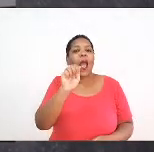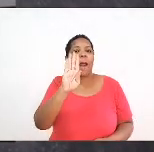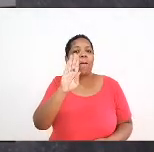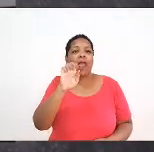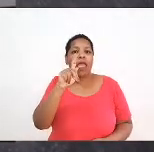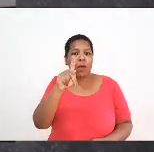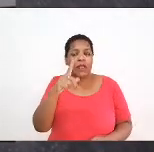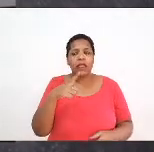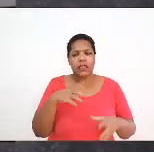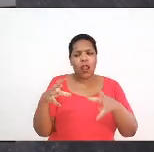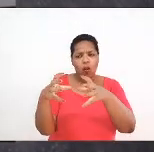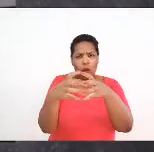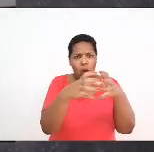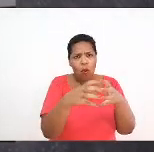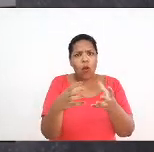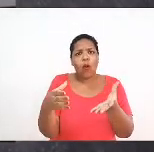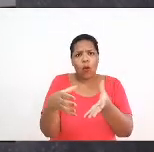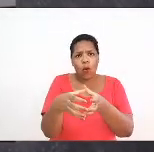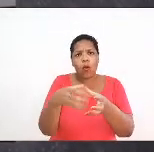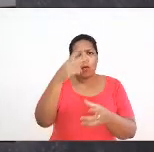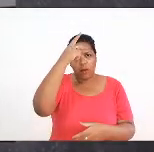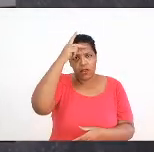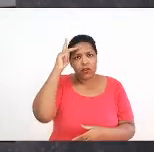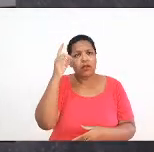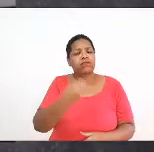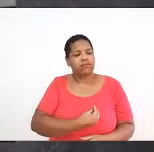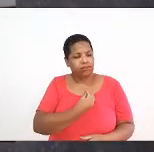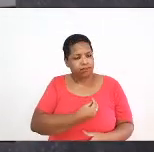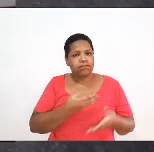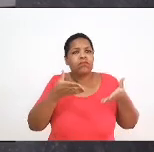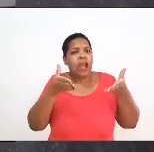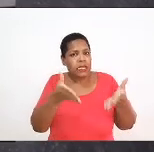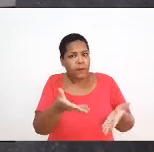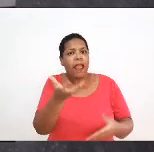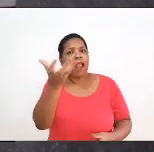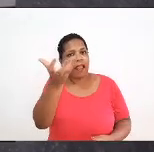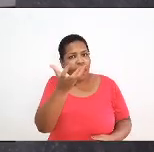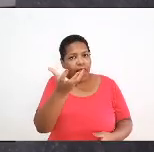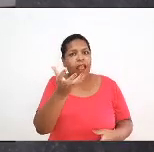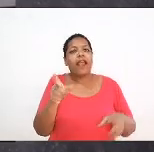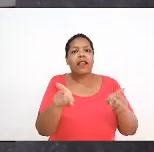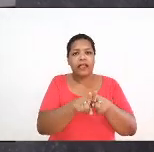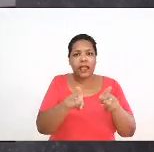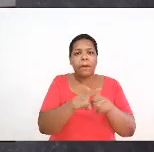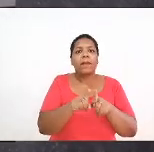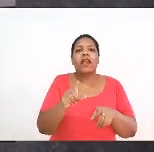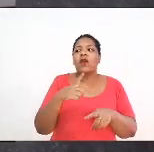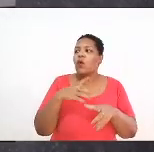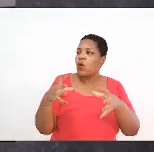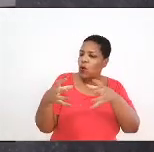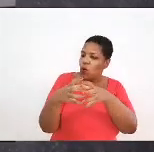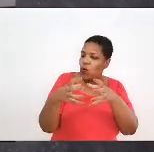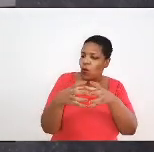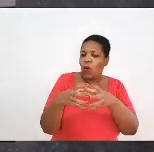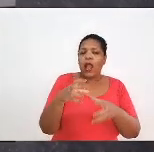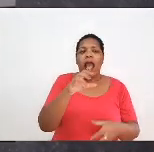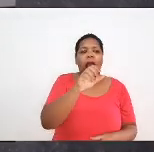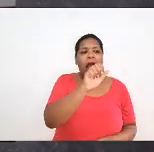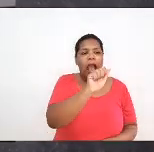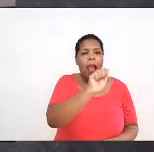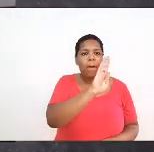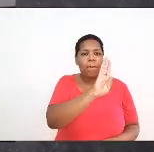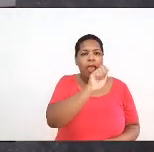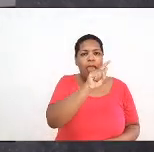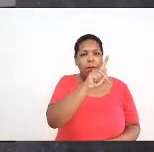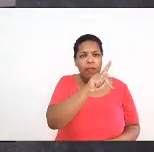disponíveis para também participar da ABEP, um conjunto de pessoas da ABEP e do CFP que podem também participar